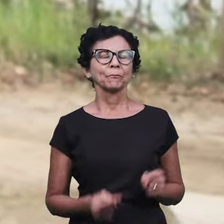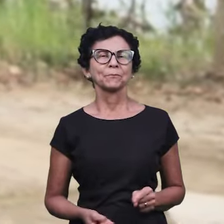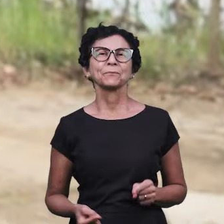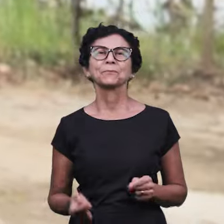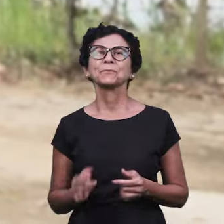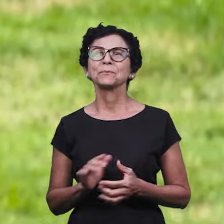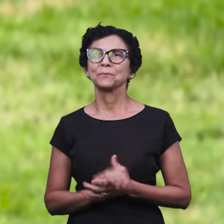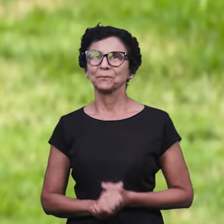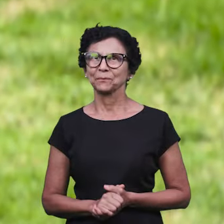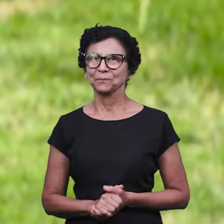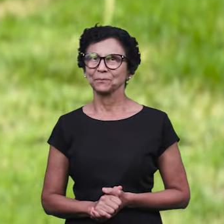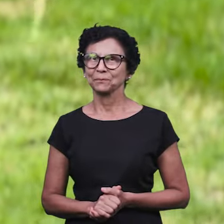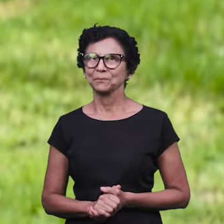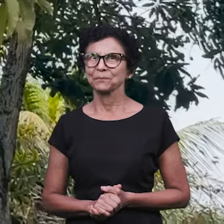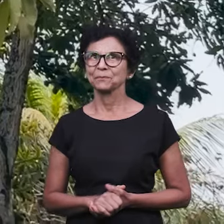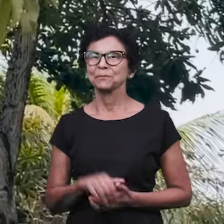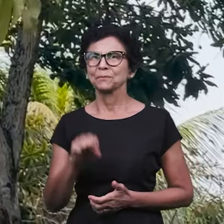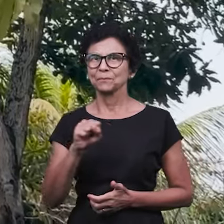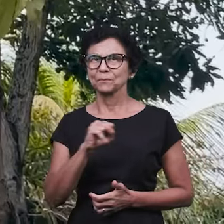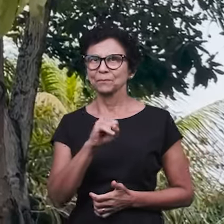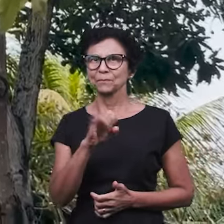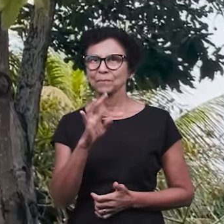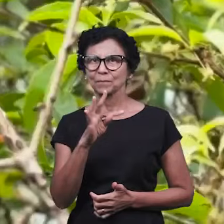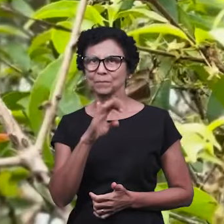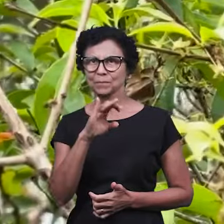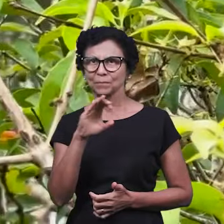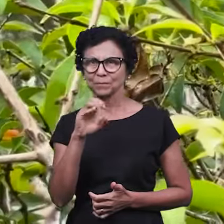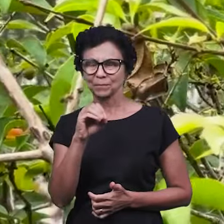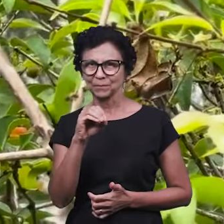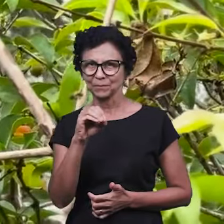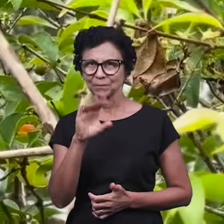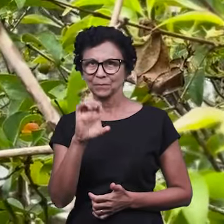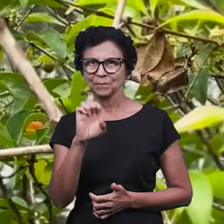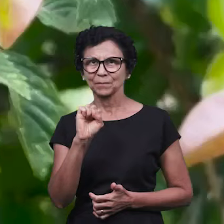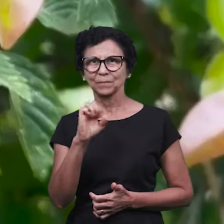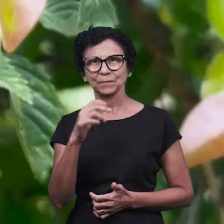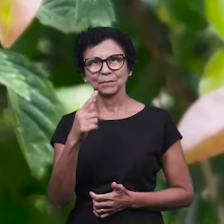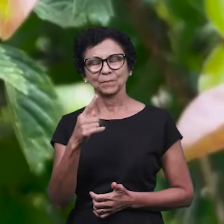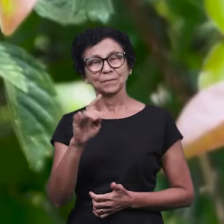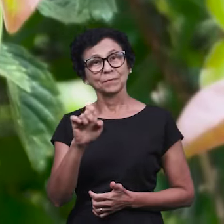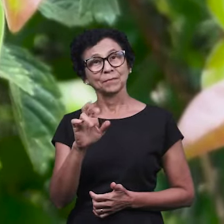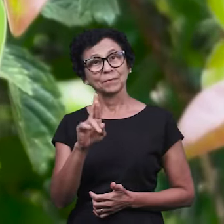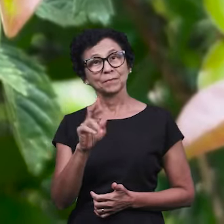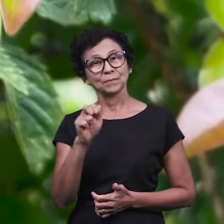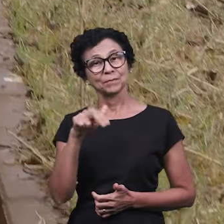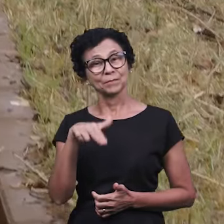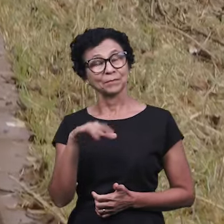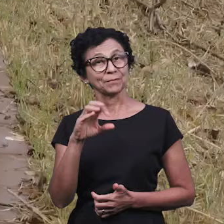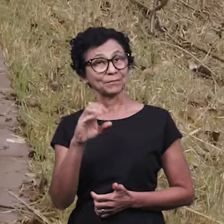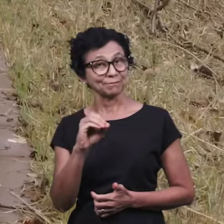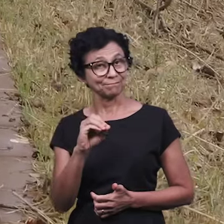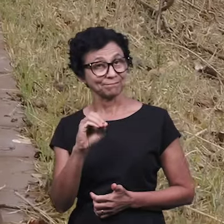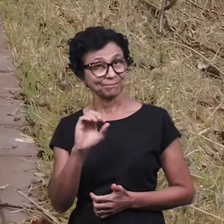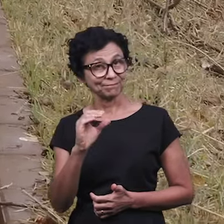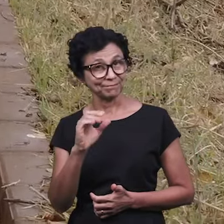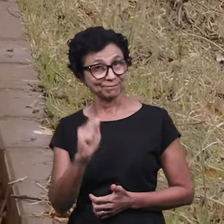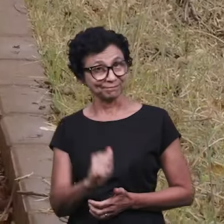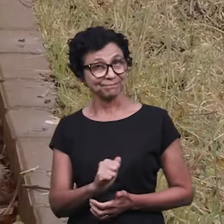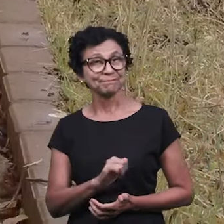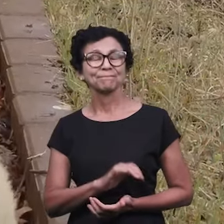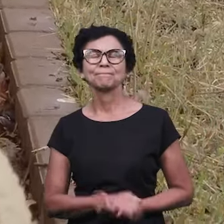O Sítio Esperança da Igreja Cristã Maranata vai além de uma área produtiva.